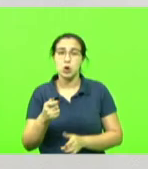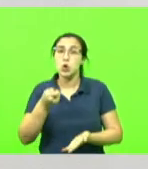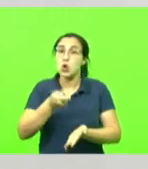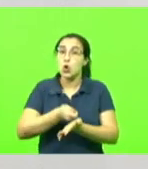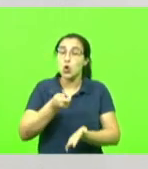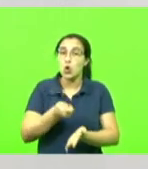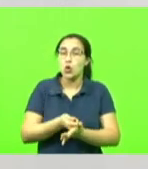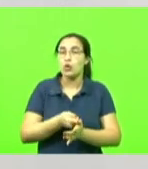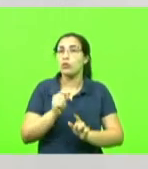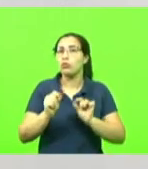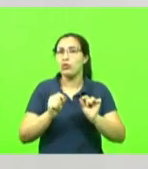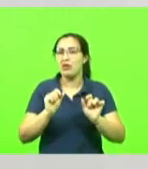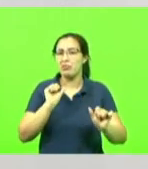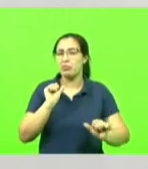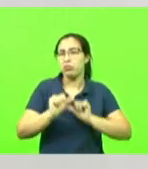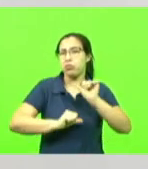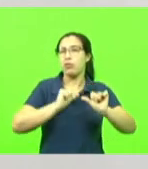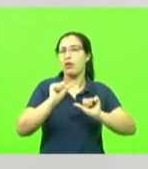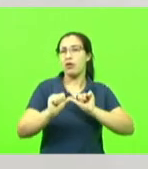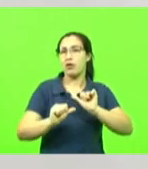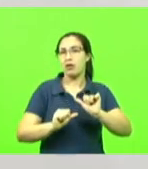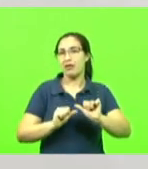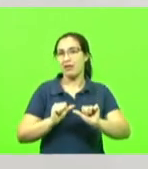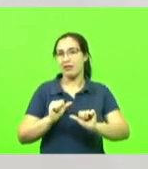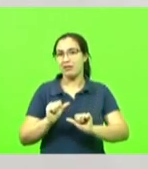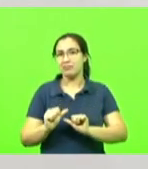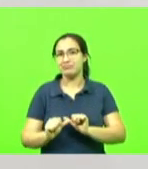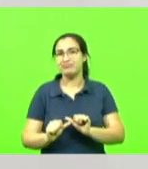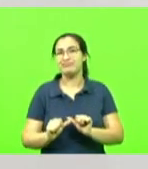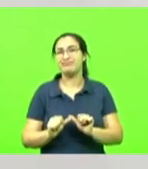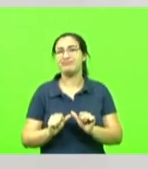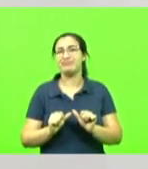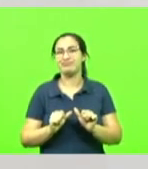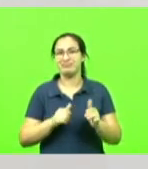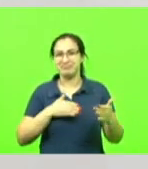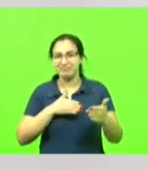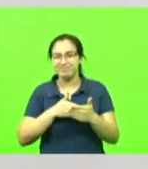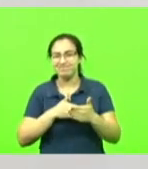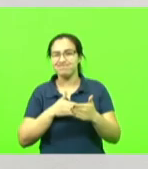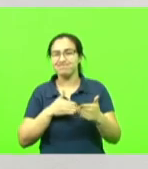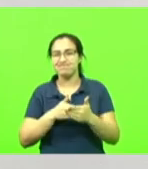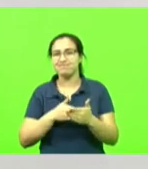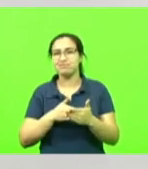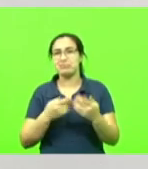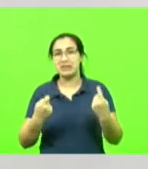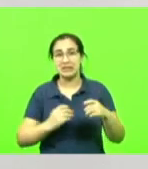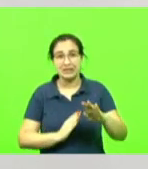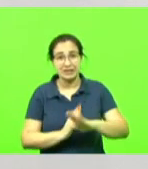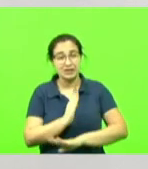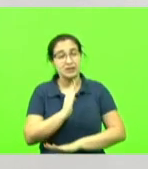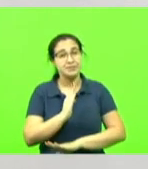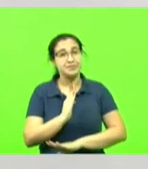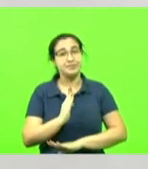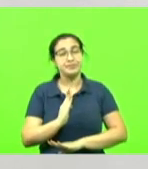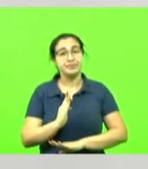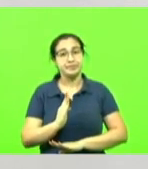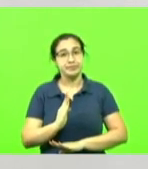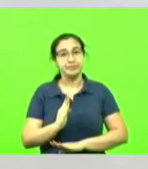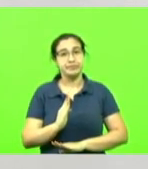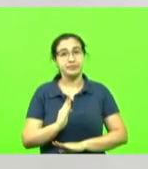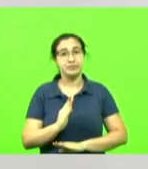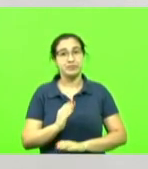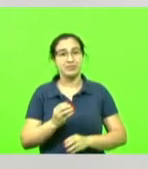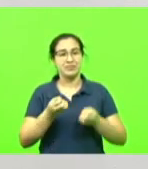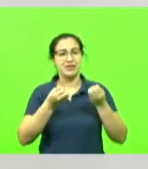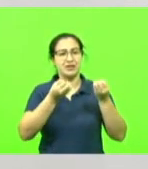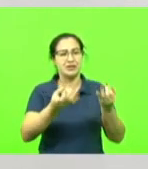transformado isso aí num obstáculo a ser ultrapassado, oferecer para os seus pares